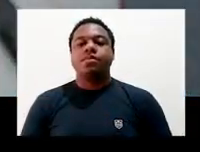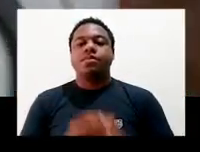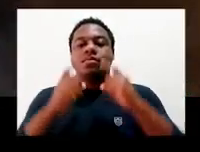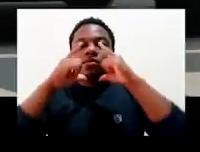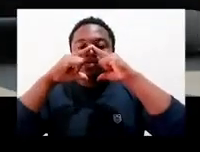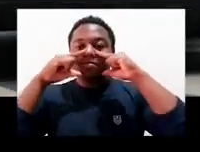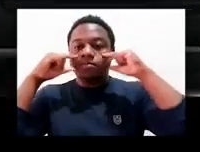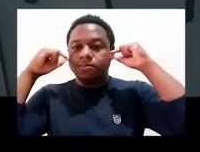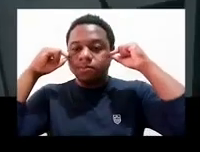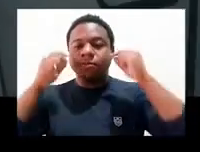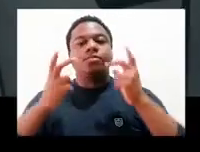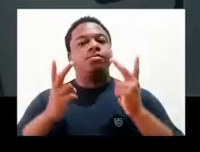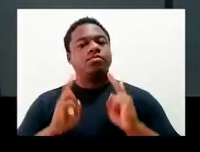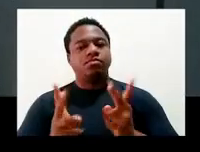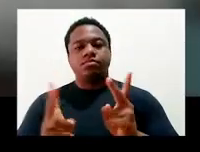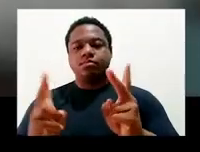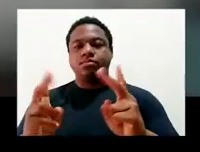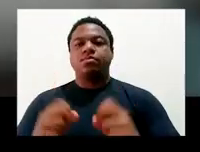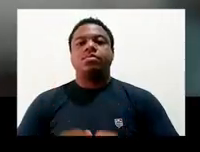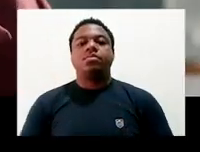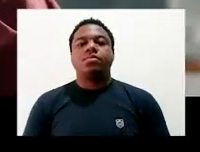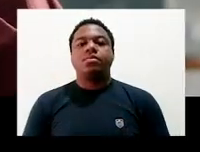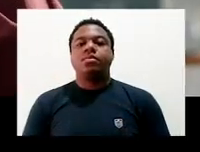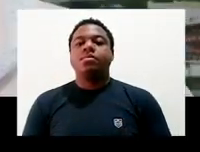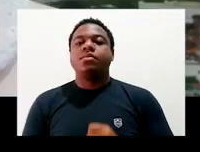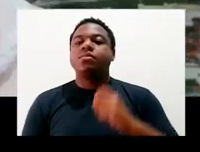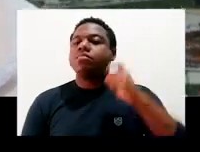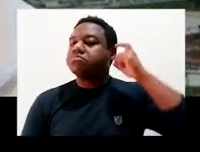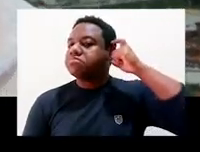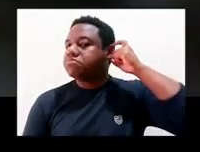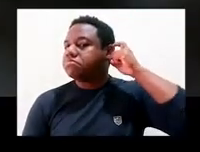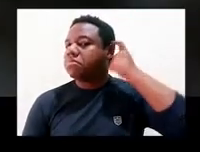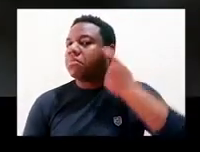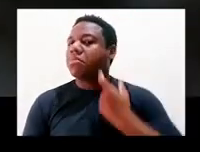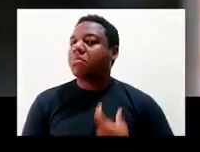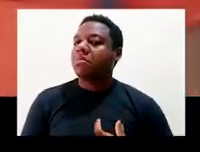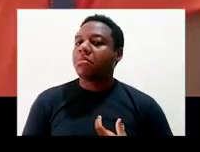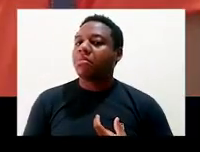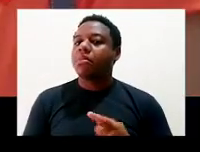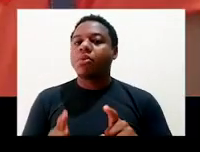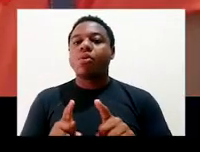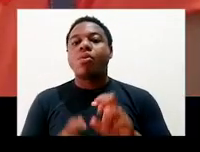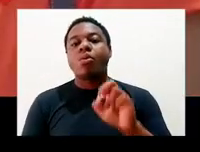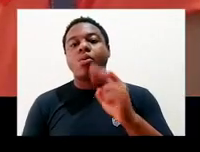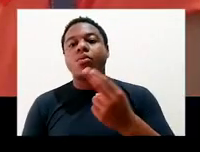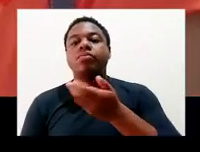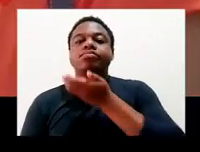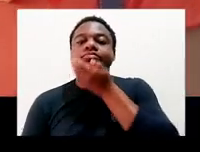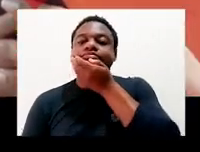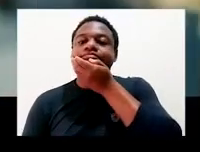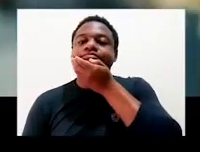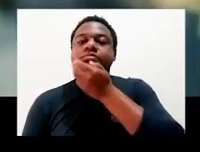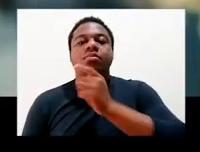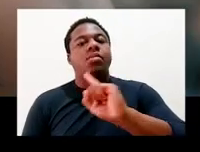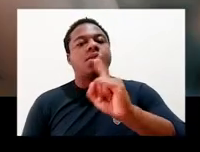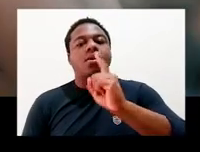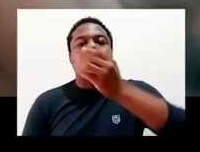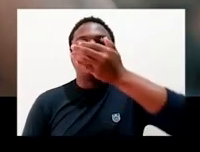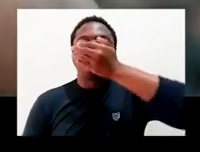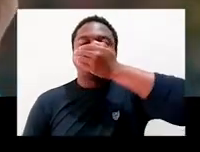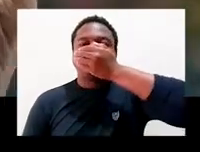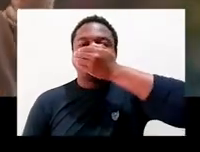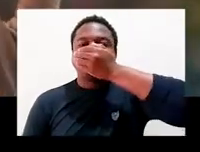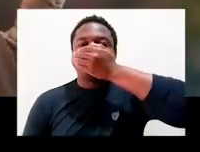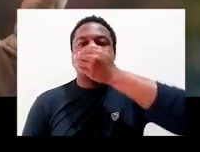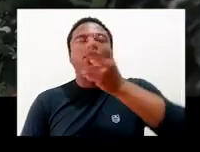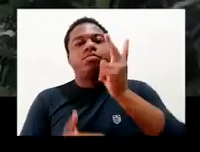e elas funcionam. Só saia de casa usando máscara. Não é no queixo, nem pendurada na orelha. É cobrindo o nariz